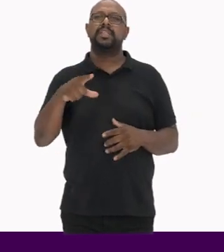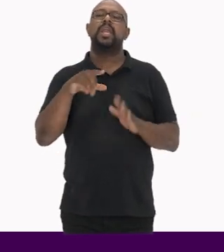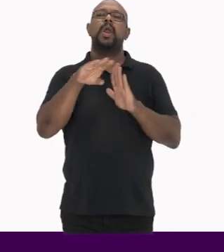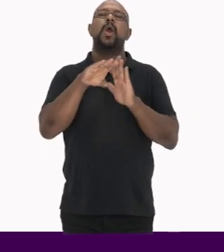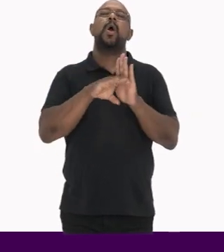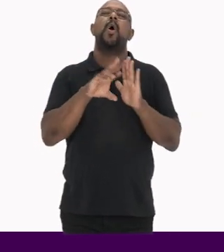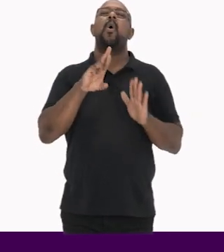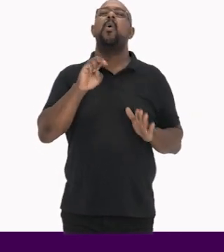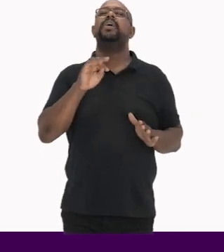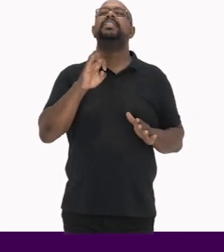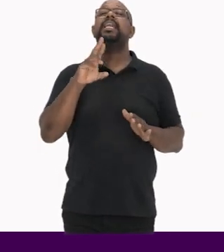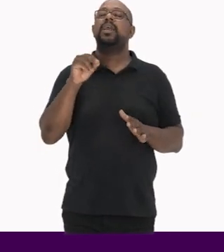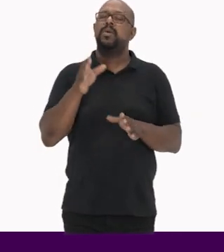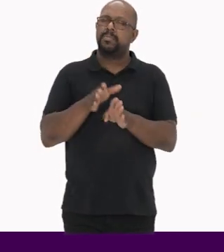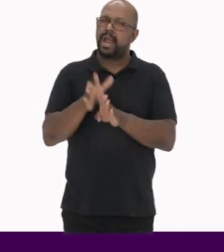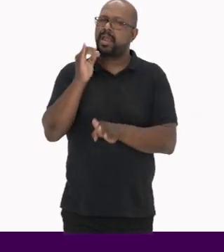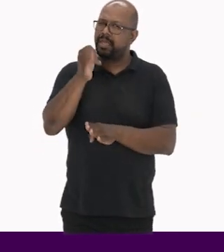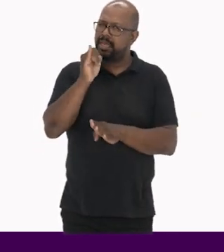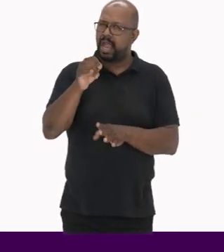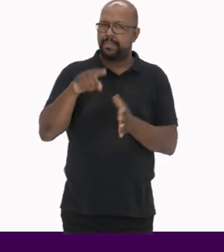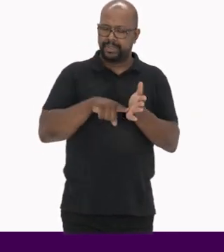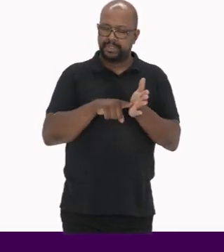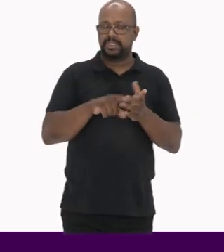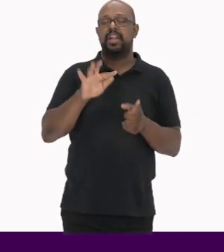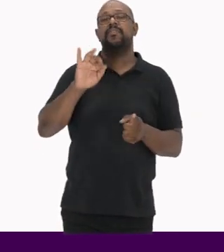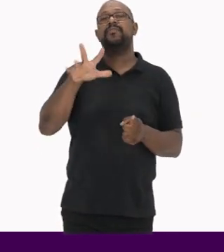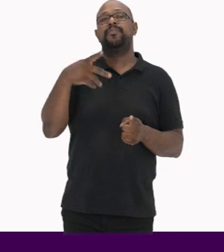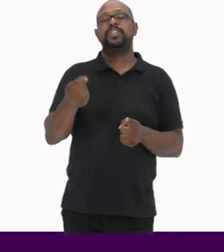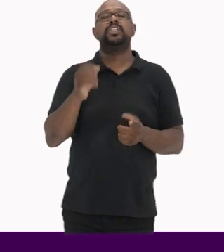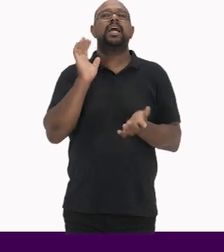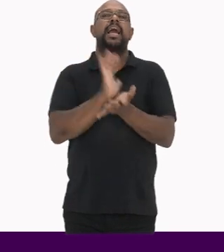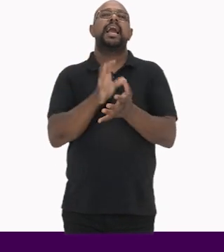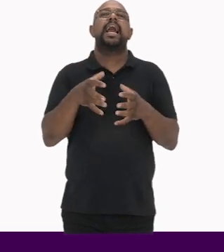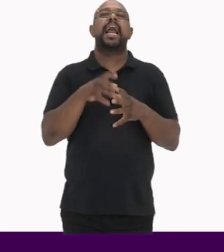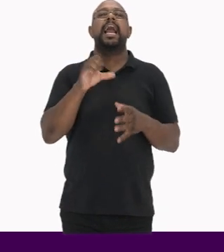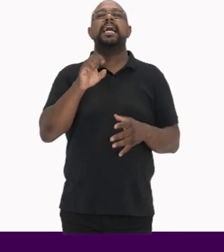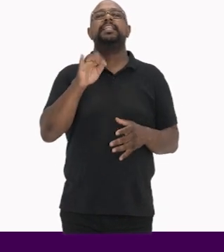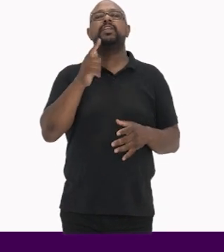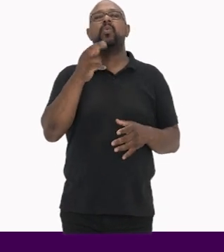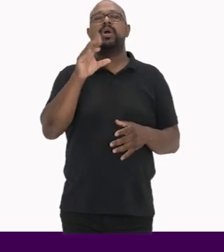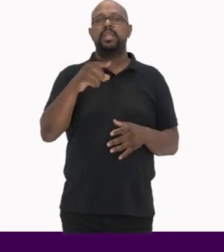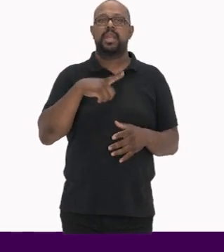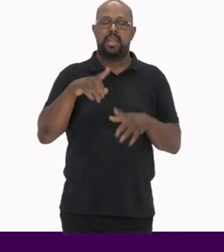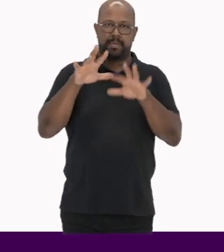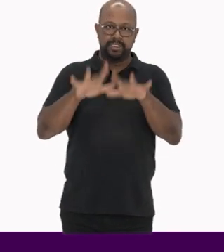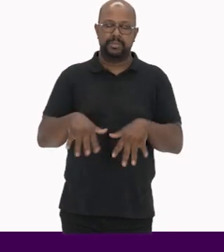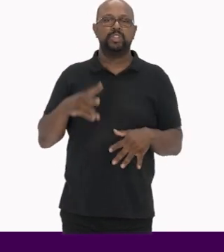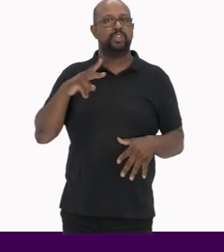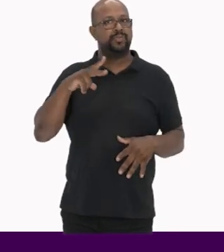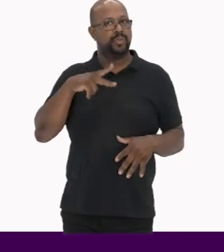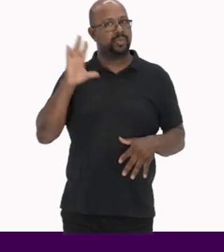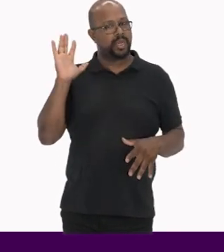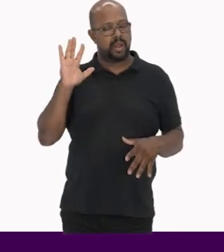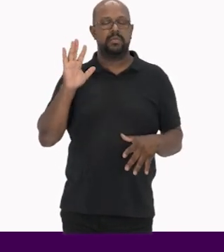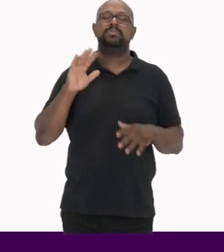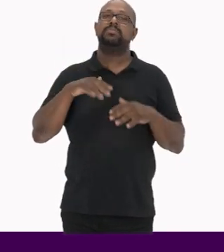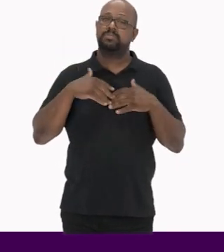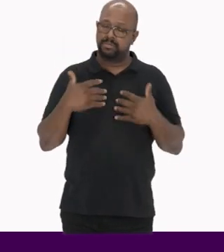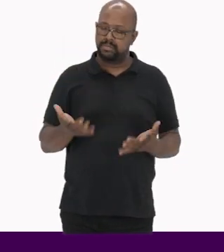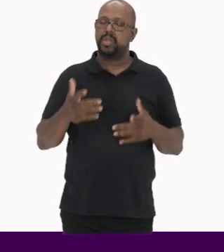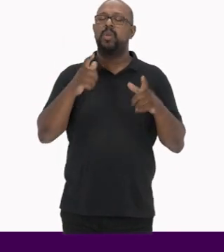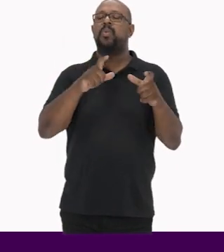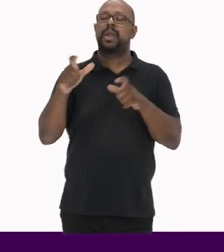apresenta um roteiro para guiar a pesquisa Existe a ficha das categorias Que é um preenchimento individual A partir das